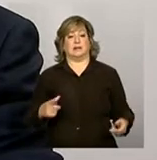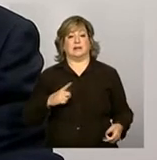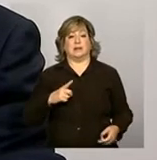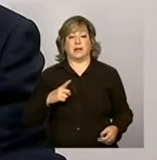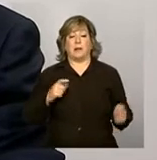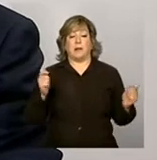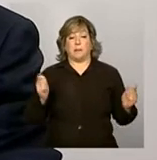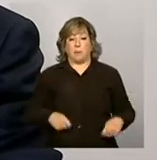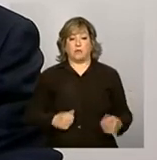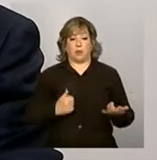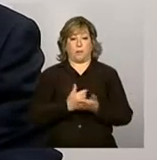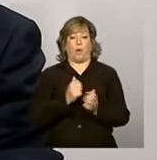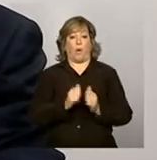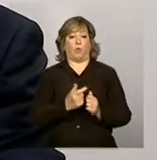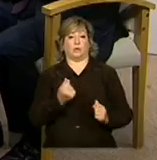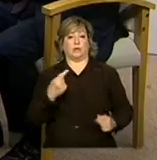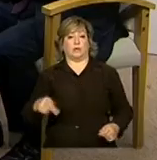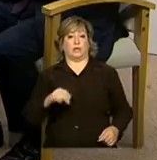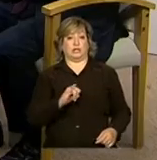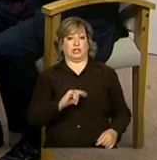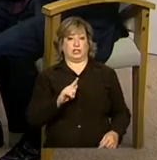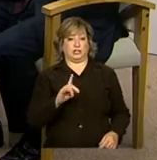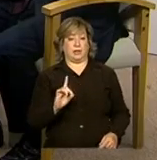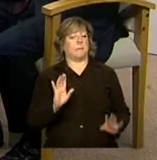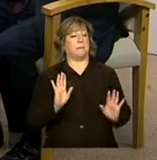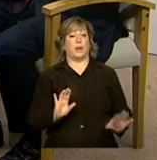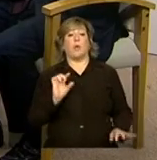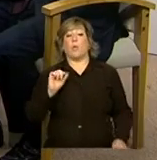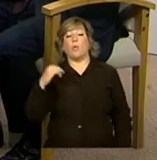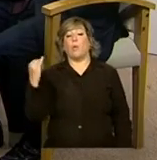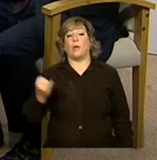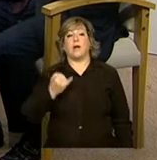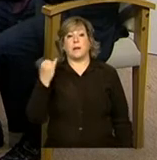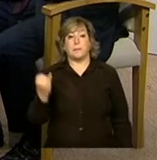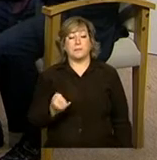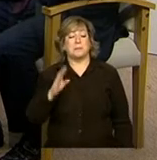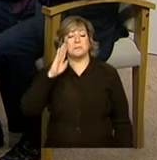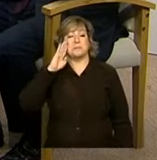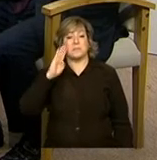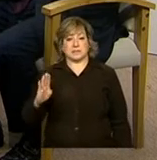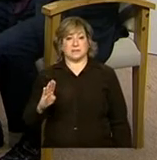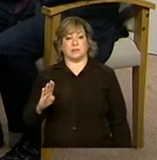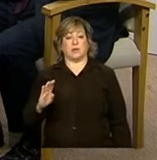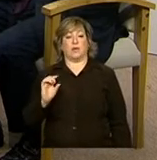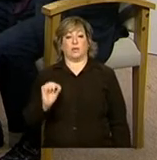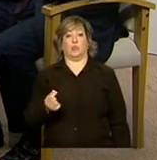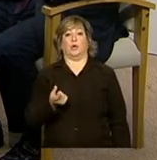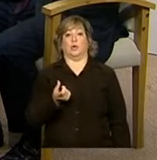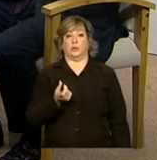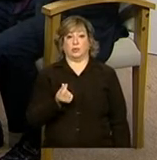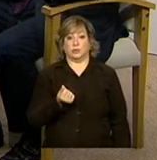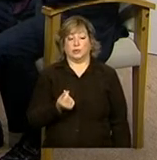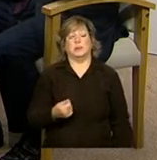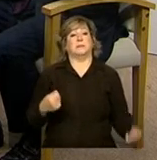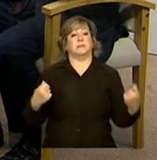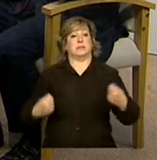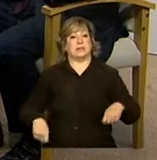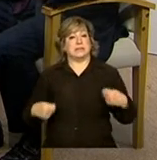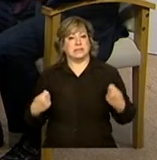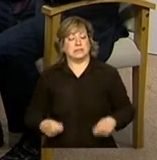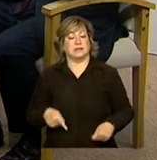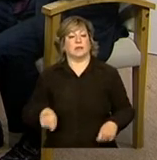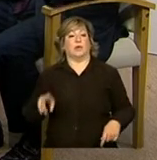do IGD é muito grande. O que importa, a mensagem principal é, os recursos devem ser usados